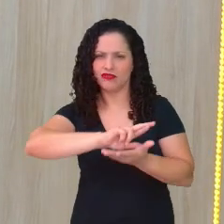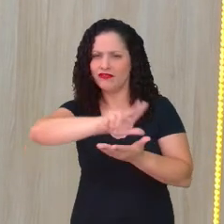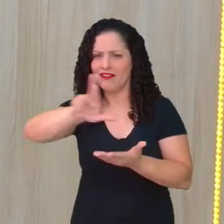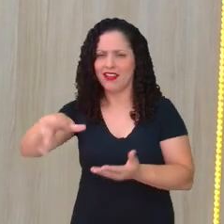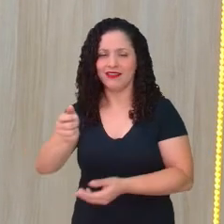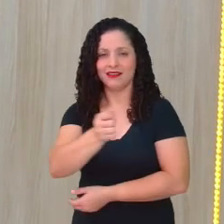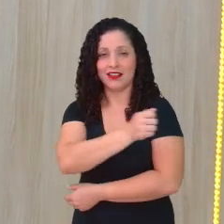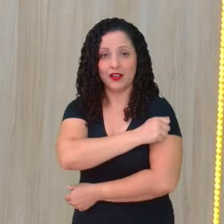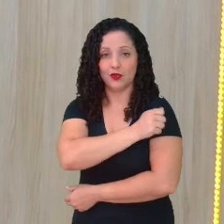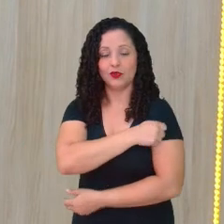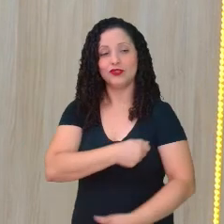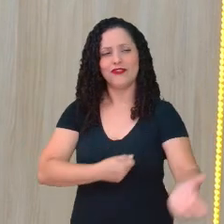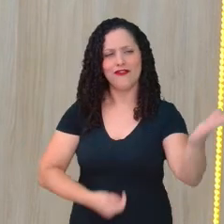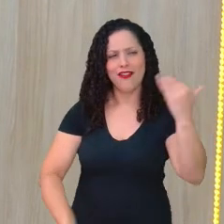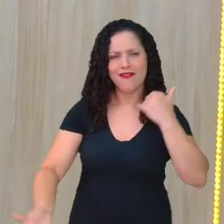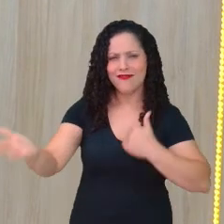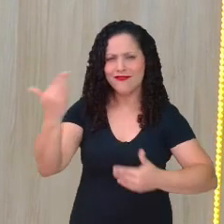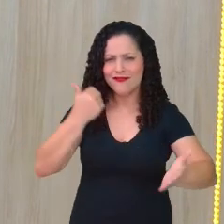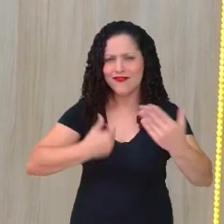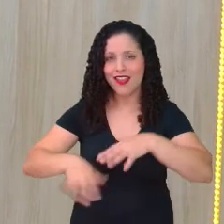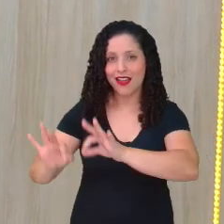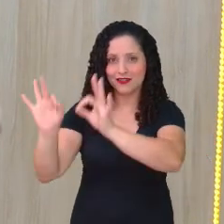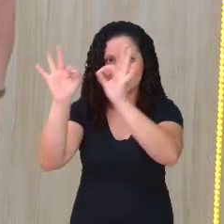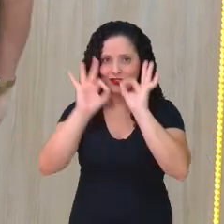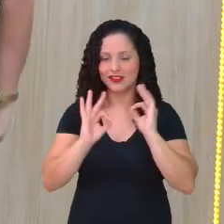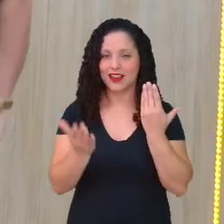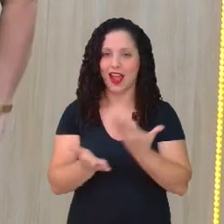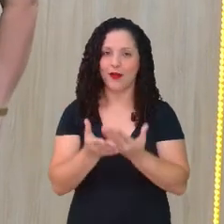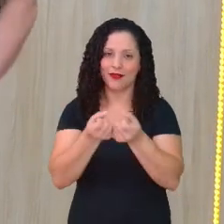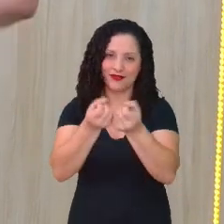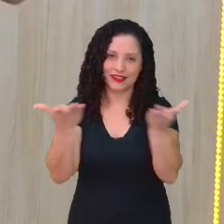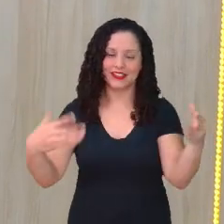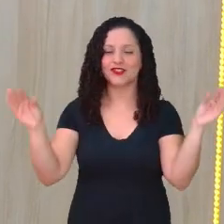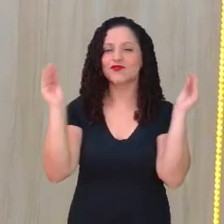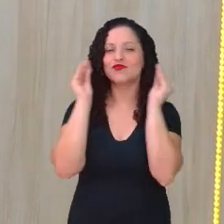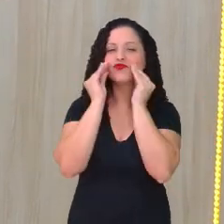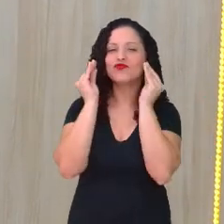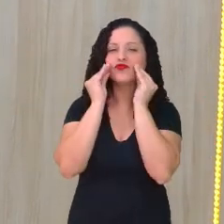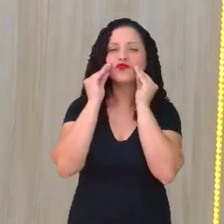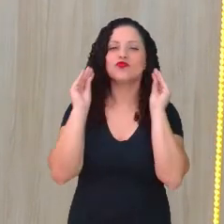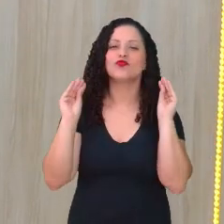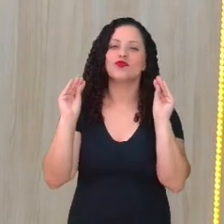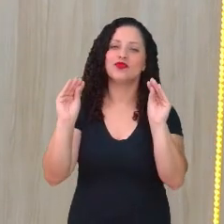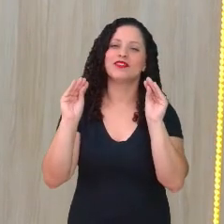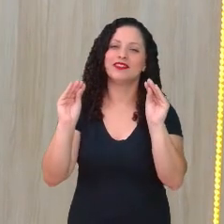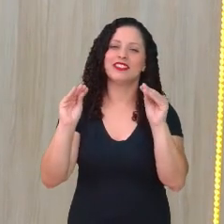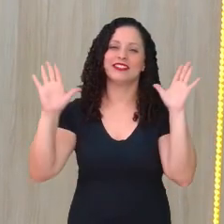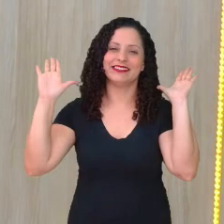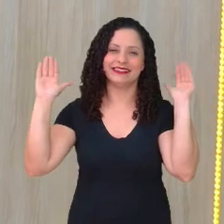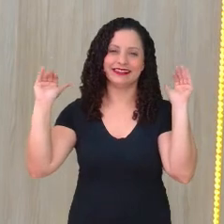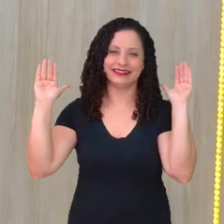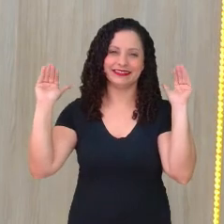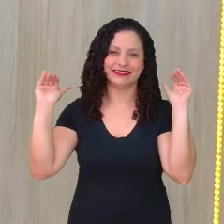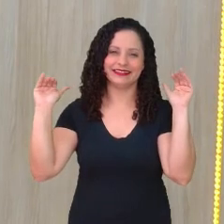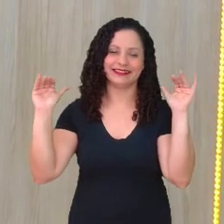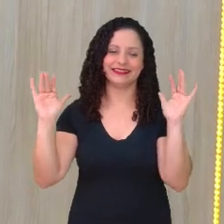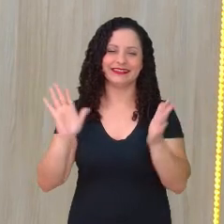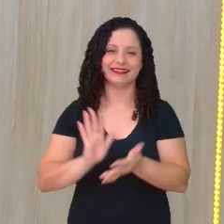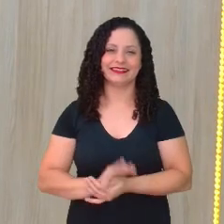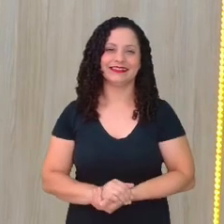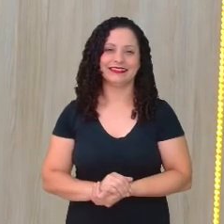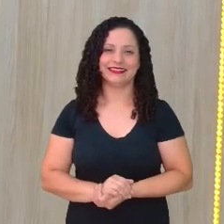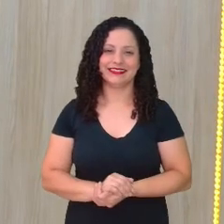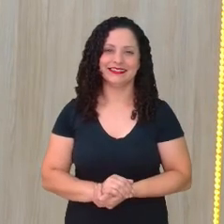possam vir assistir essa aula, ela foi feita para vocês. Um cheiro no coração de vocês e até a próxima, pessoal!